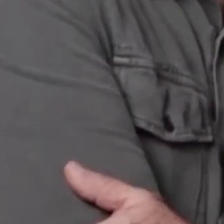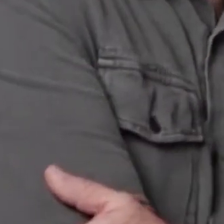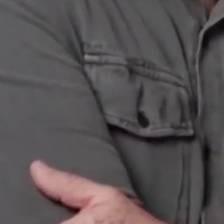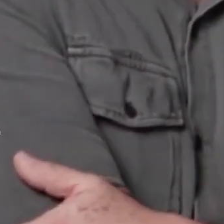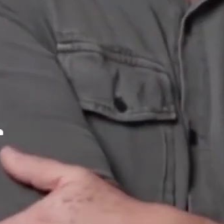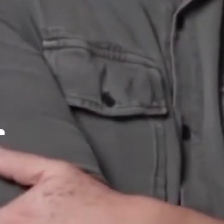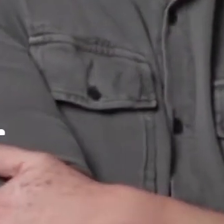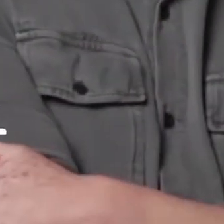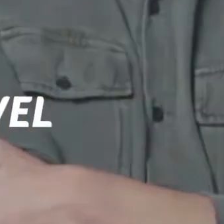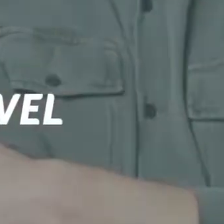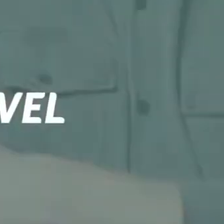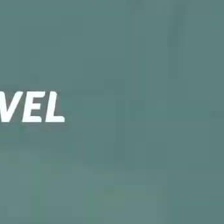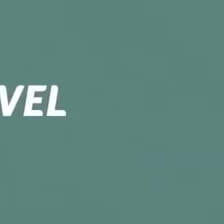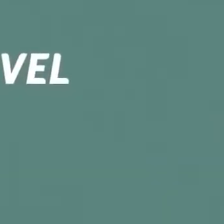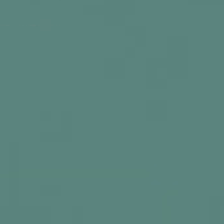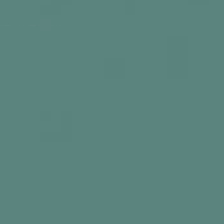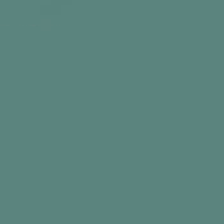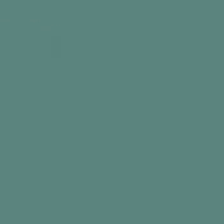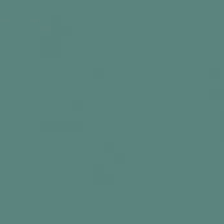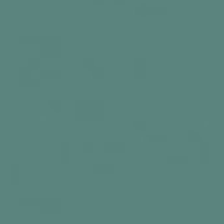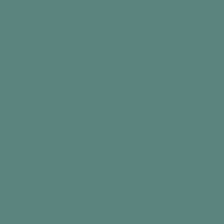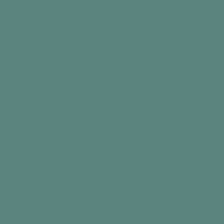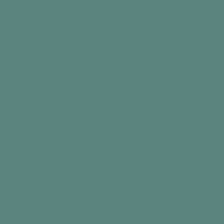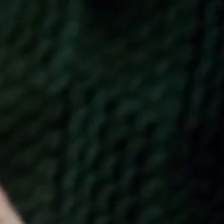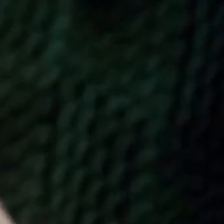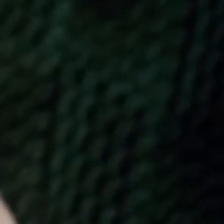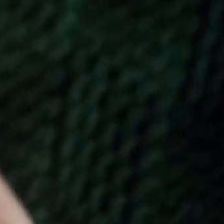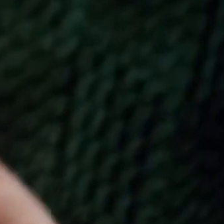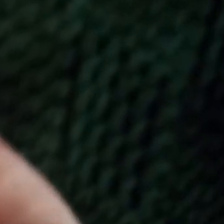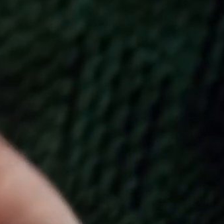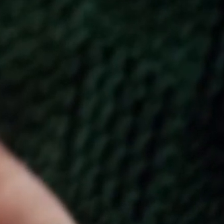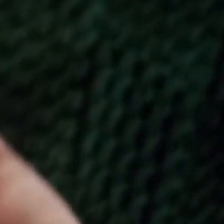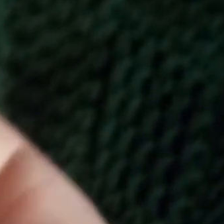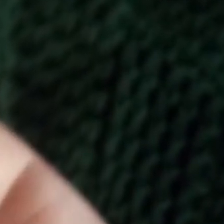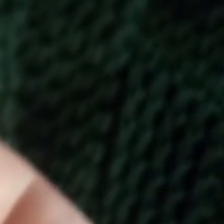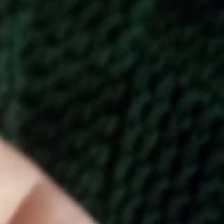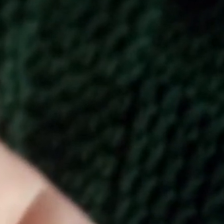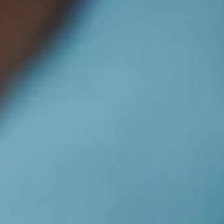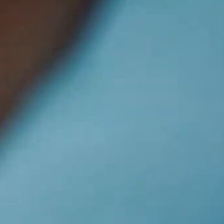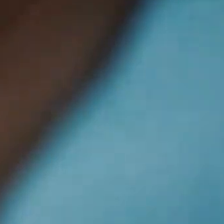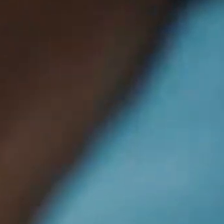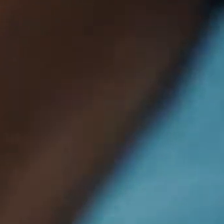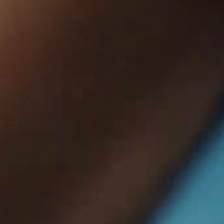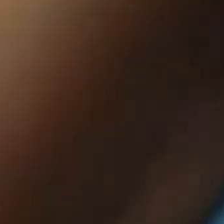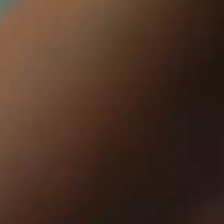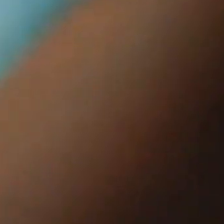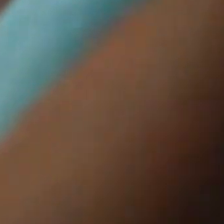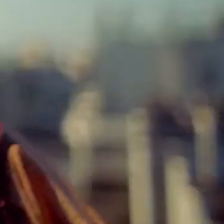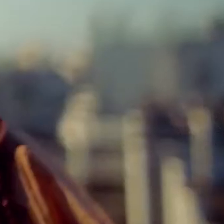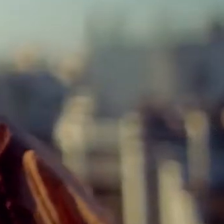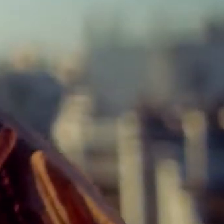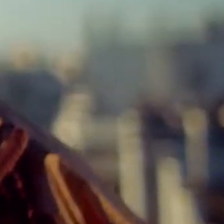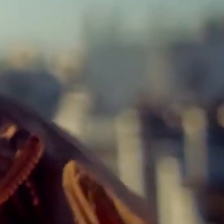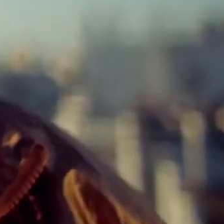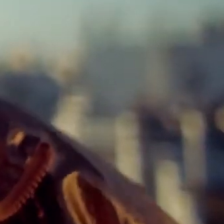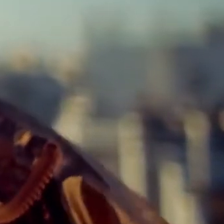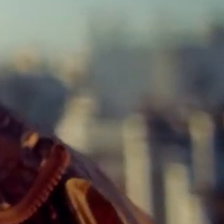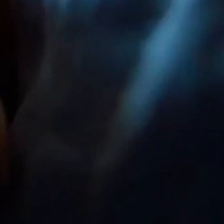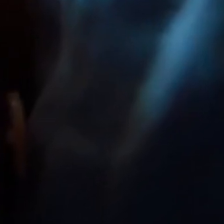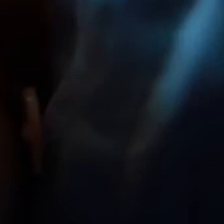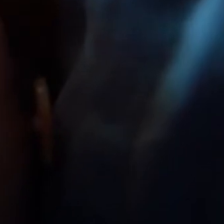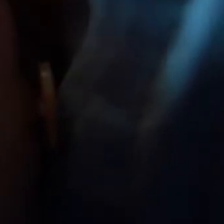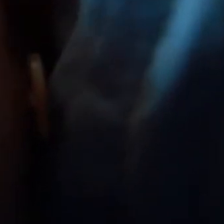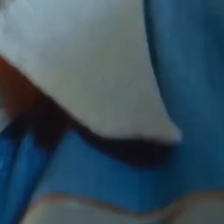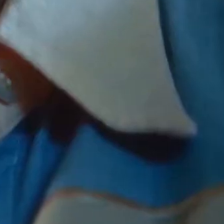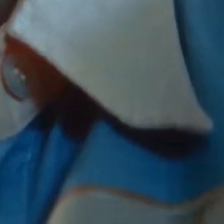Quanto mais você É bem Panvel Mais a Panvel É E a vida o que é? Diga lá meu irmão Ela é a batida